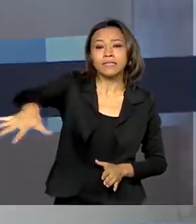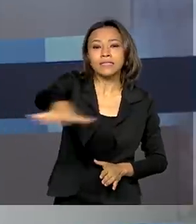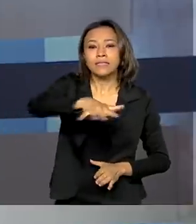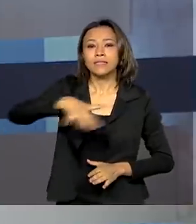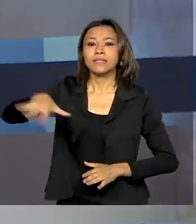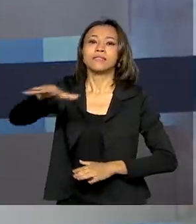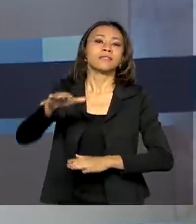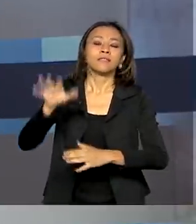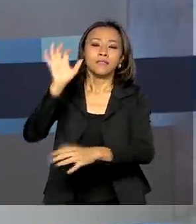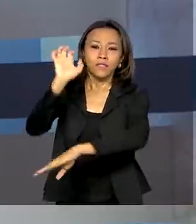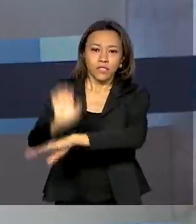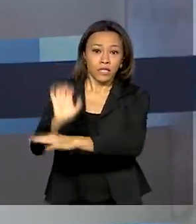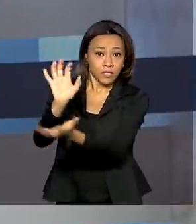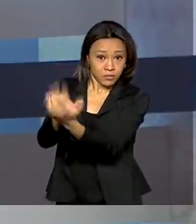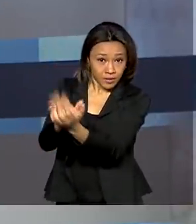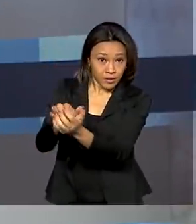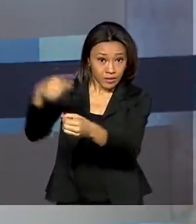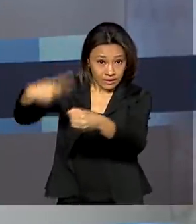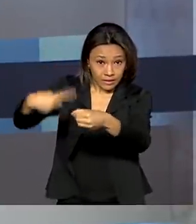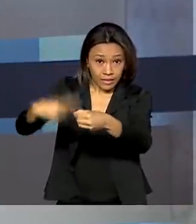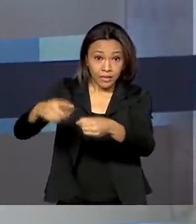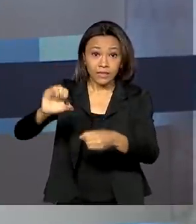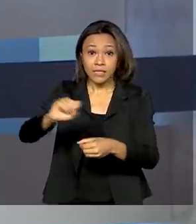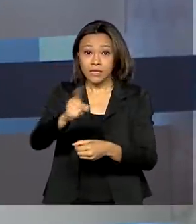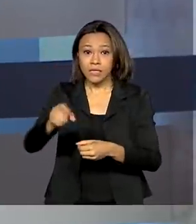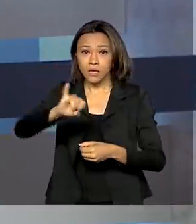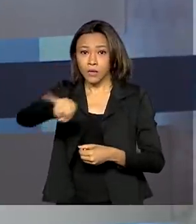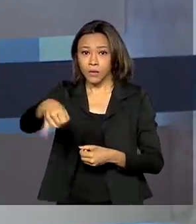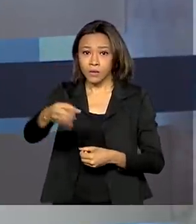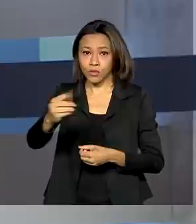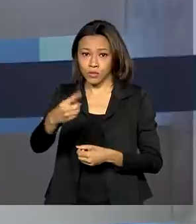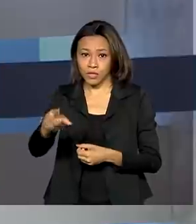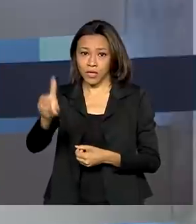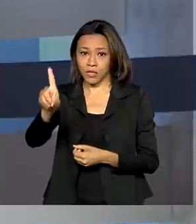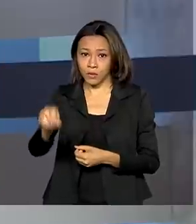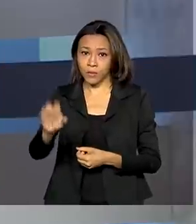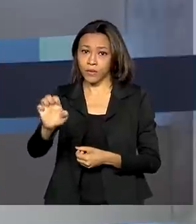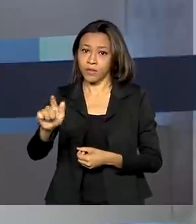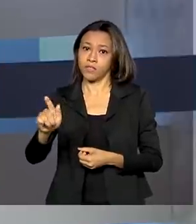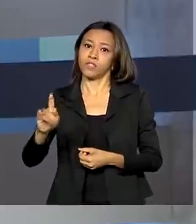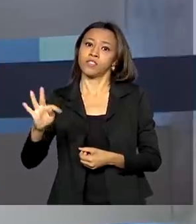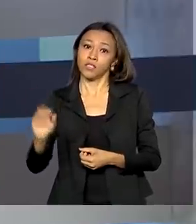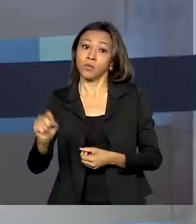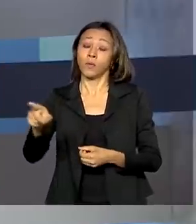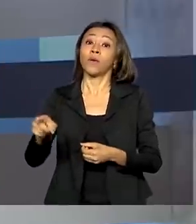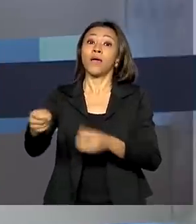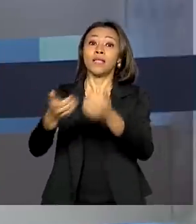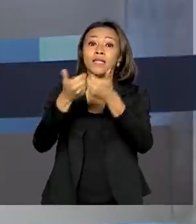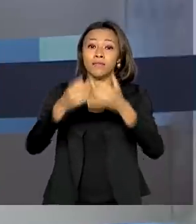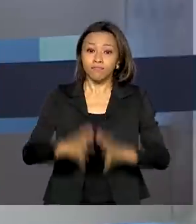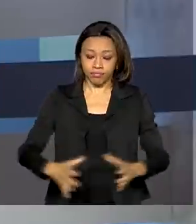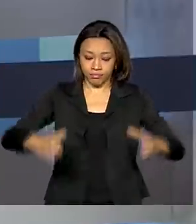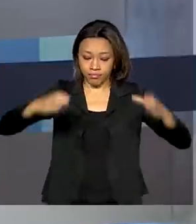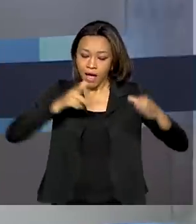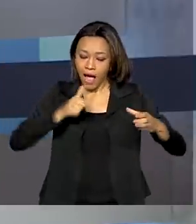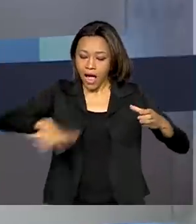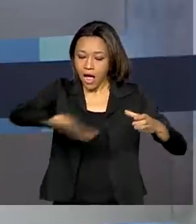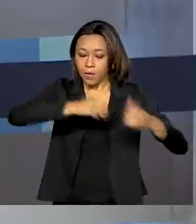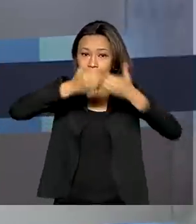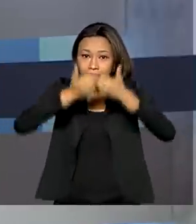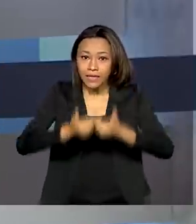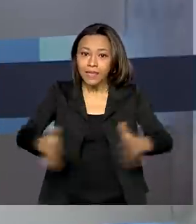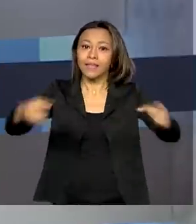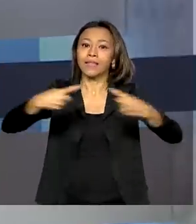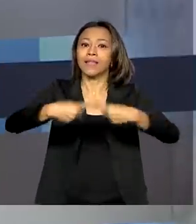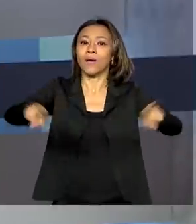quinta-feira. Em São José do Egito, inaugurou mais uma etapa do sistema adutor do Pajeú, que vai levar água do Velho Chico